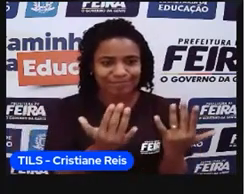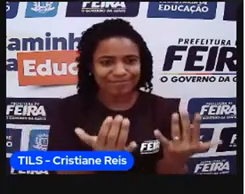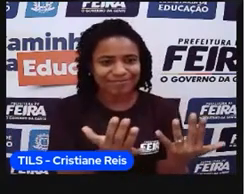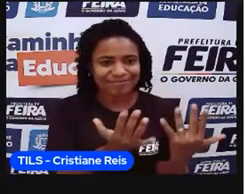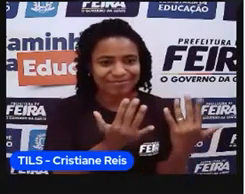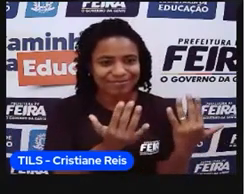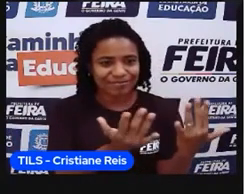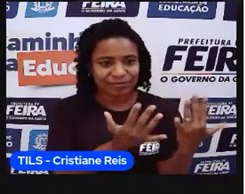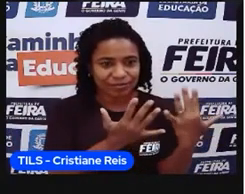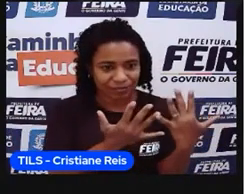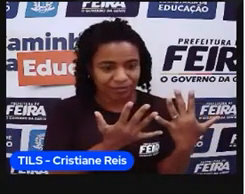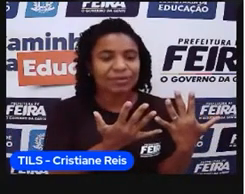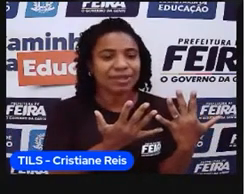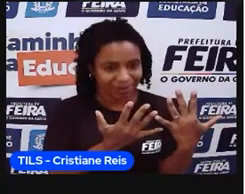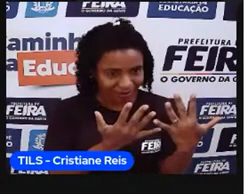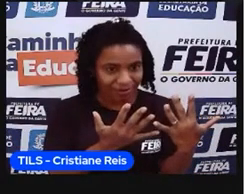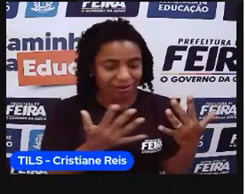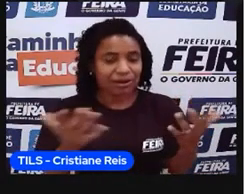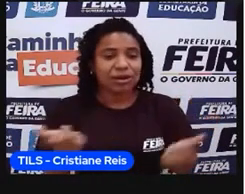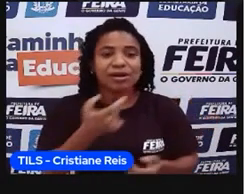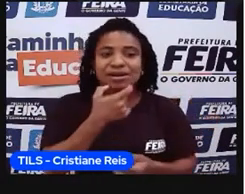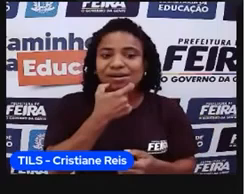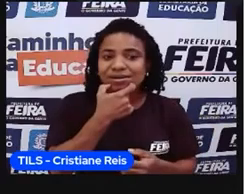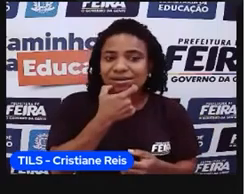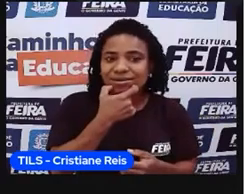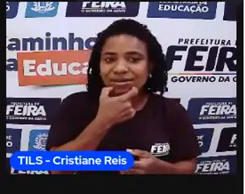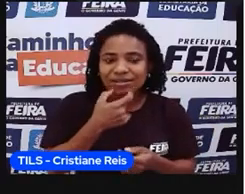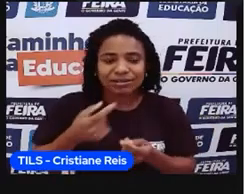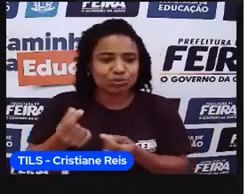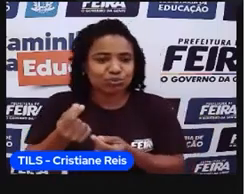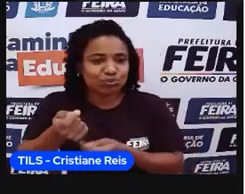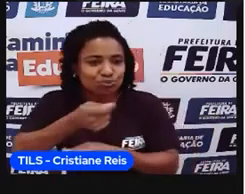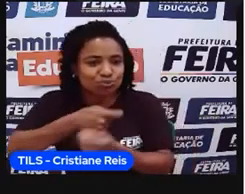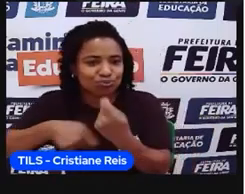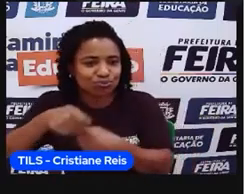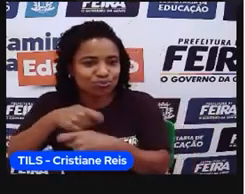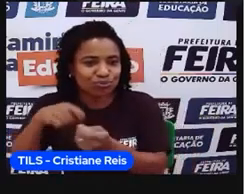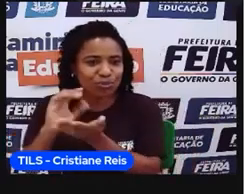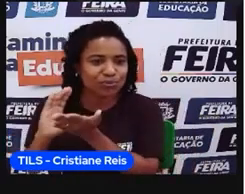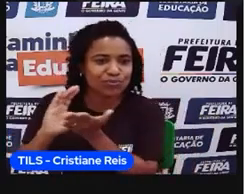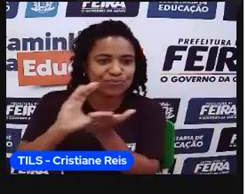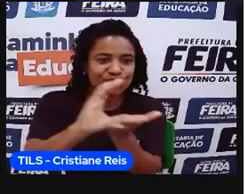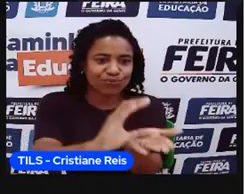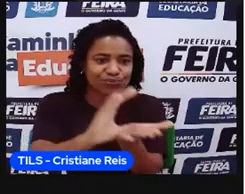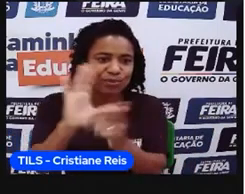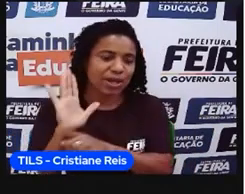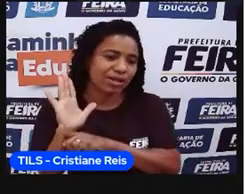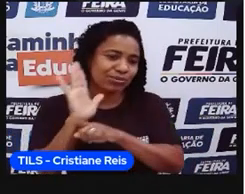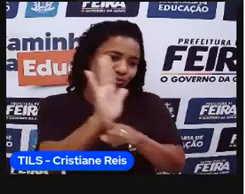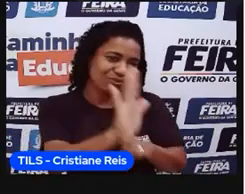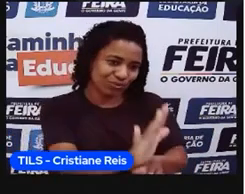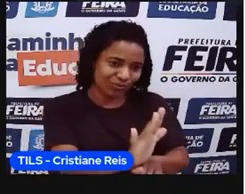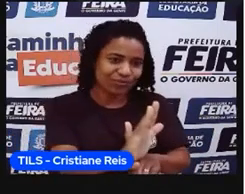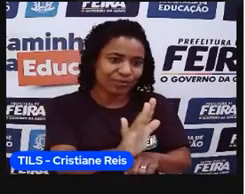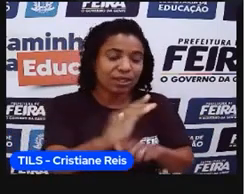pelos ingleses, né, o financiamento inglês, e aí se deu também nessa região, né, do sudeste,